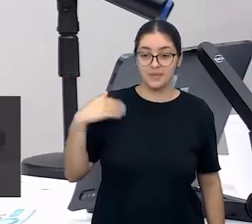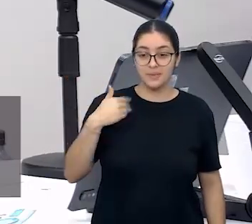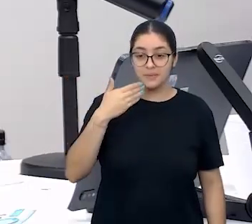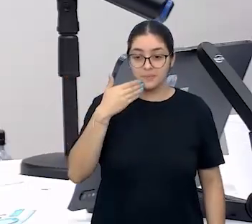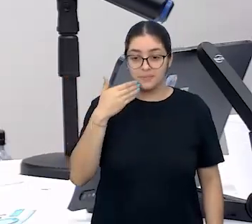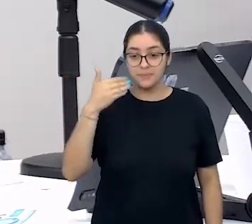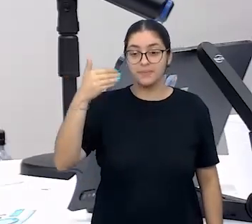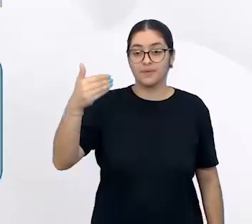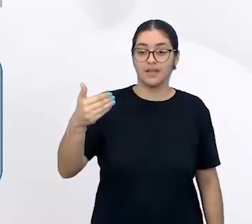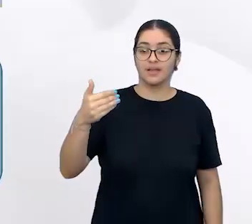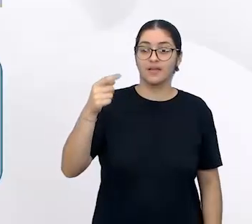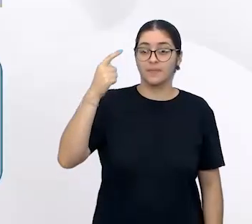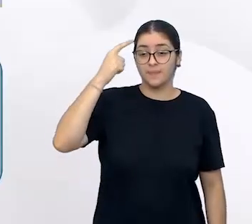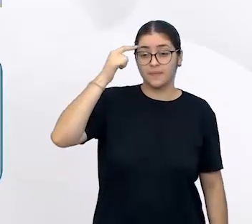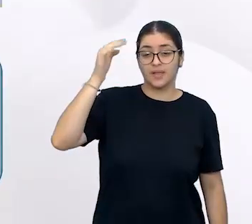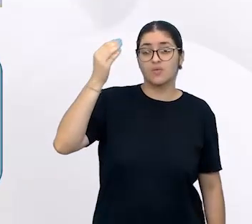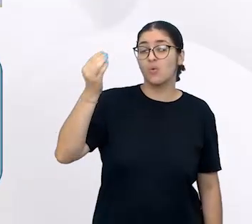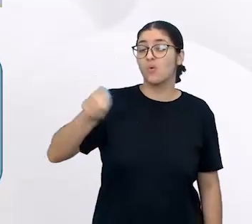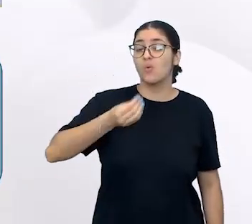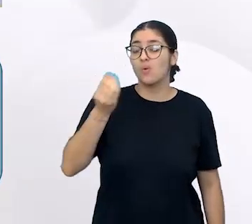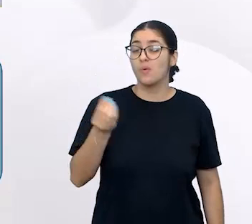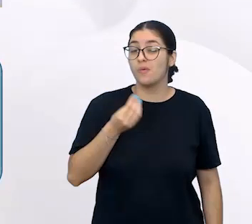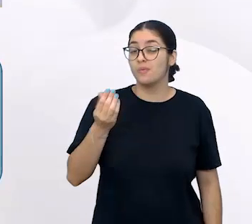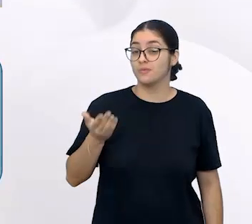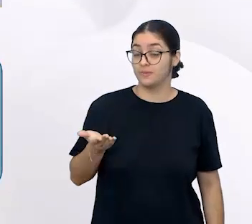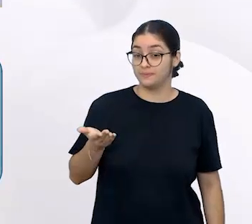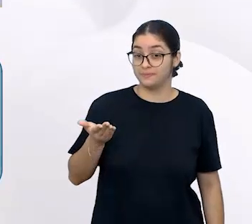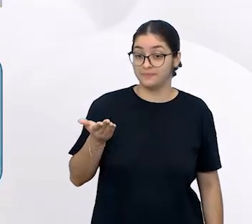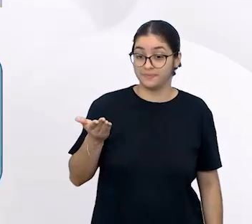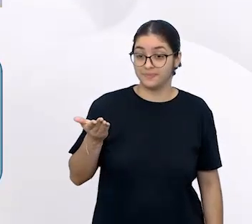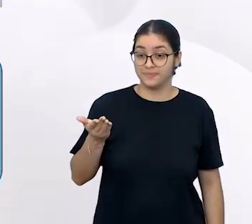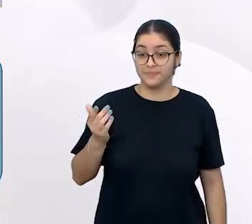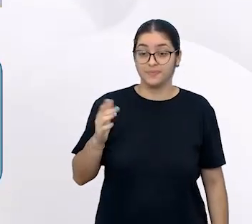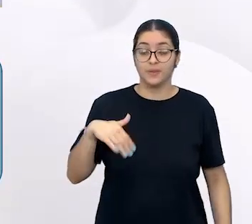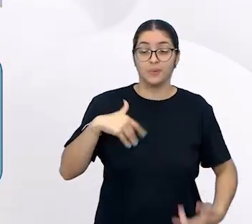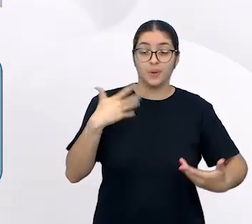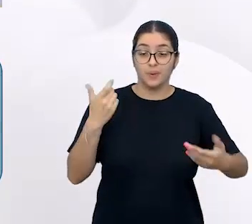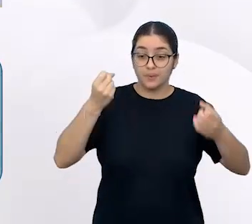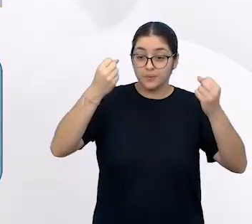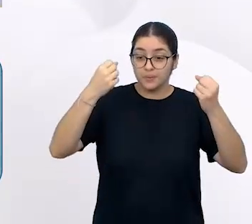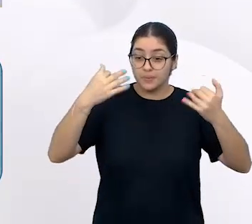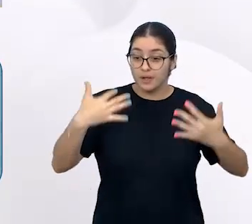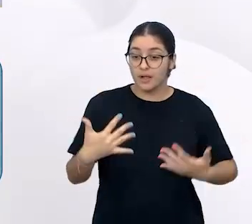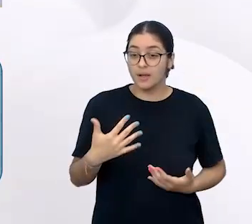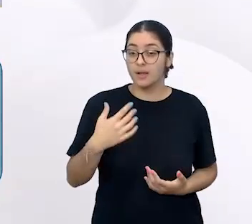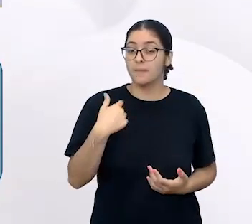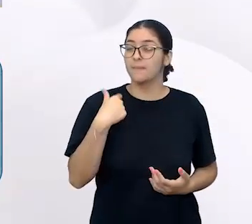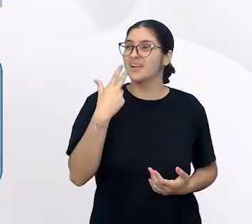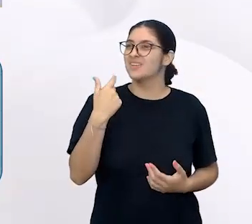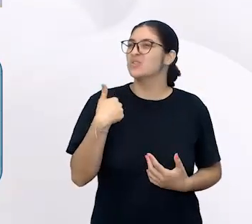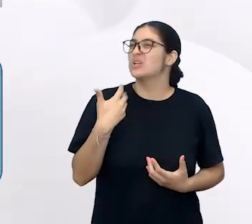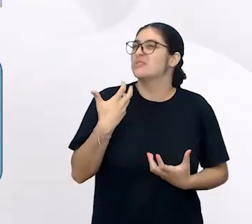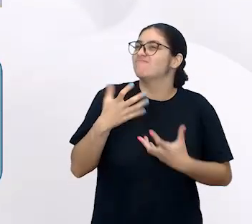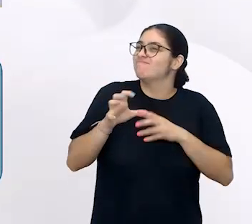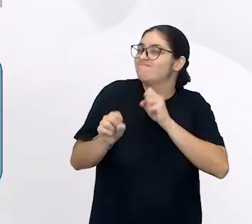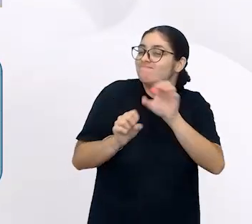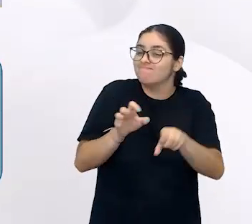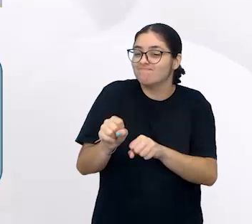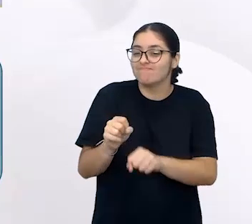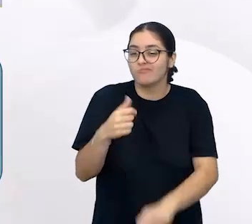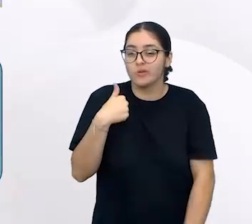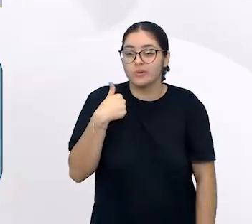para a gente poder pensar um pouquinho a respeito. De quais explicações ficamos em busca? Quando a gente fala de